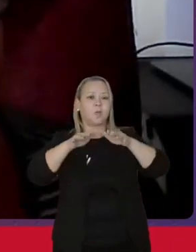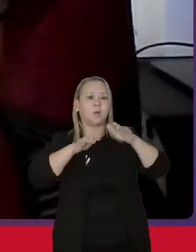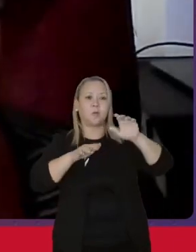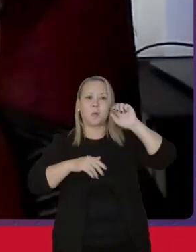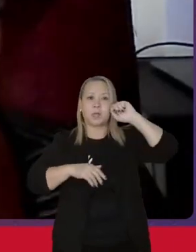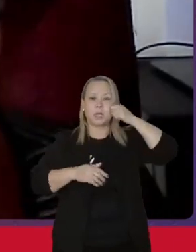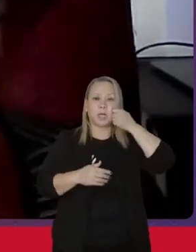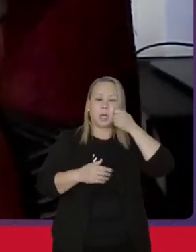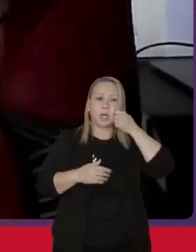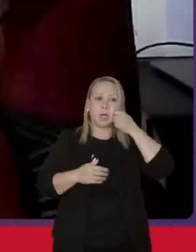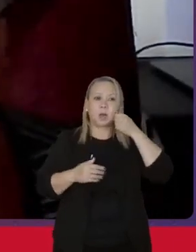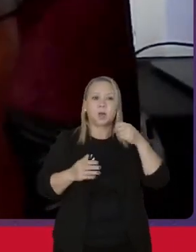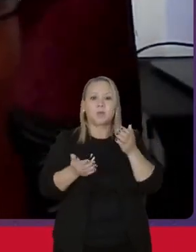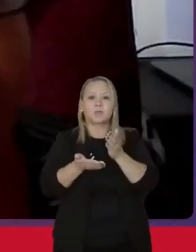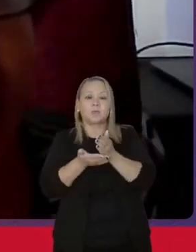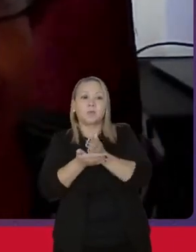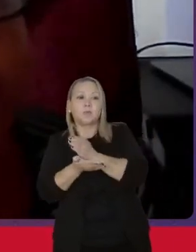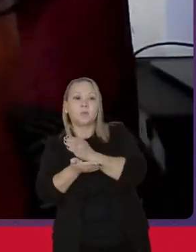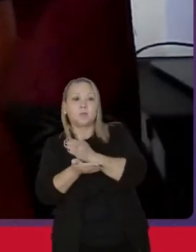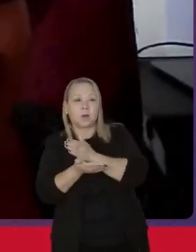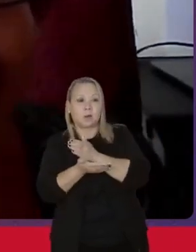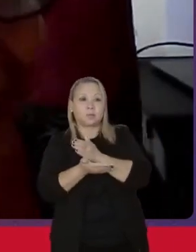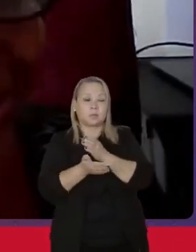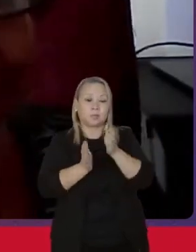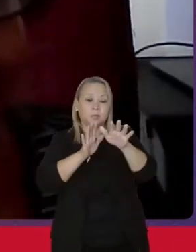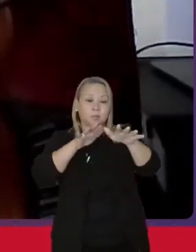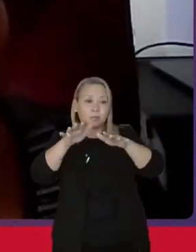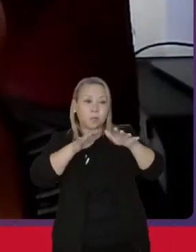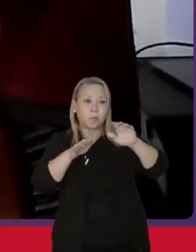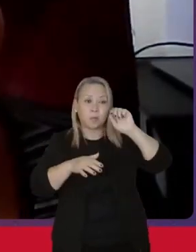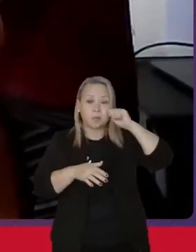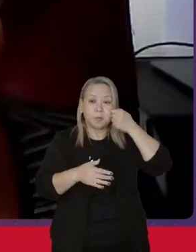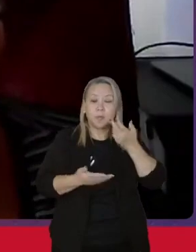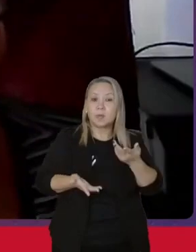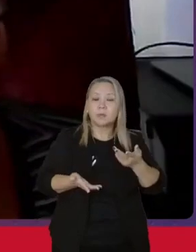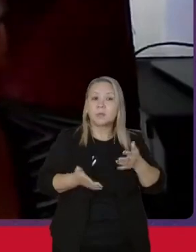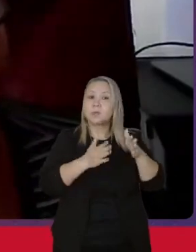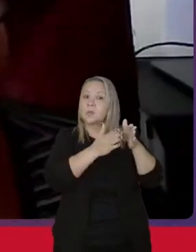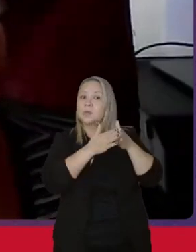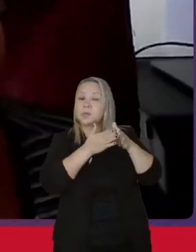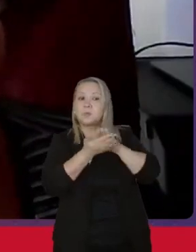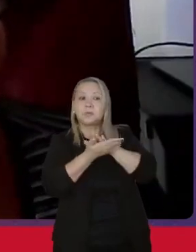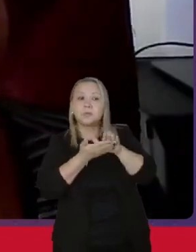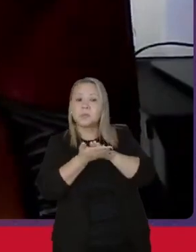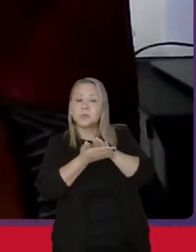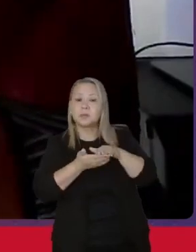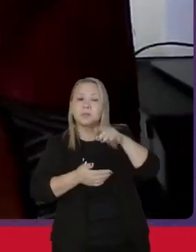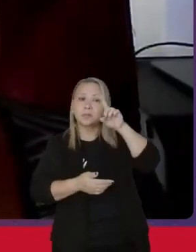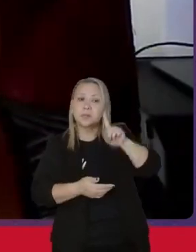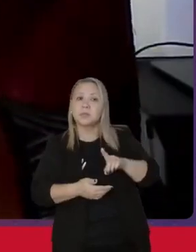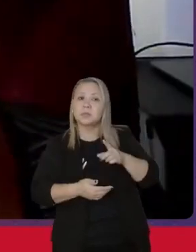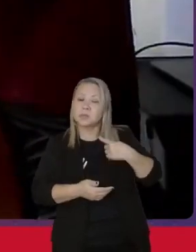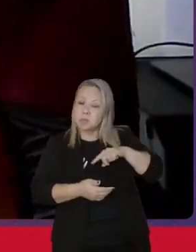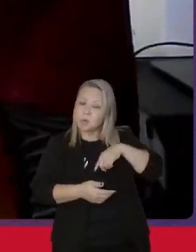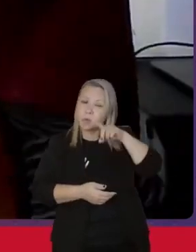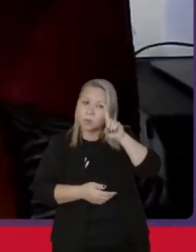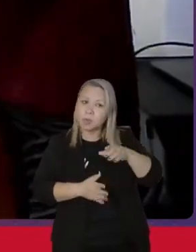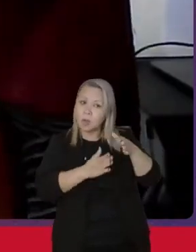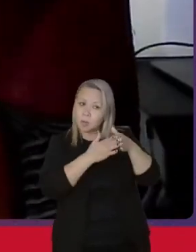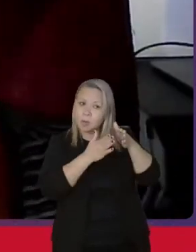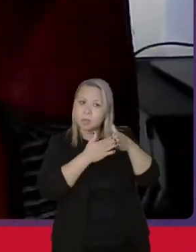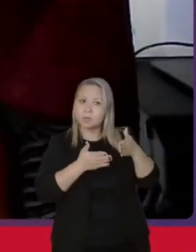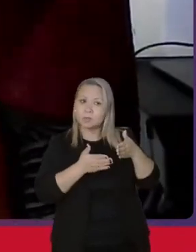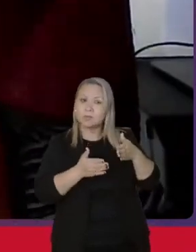parte do movimento negro, nós não demandamos nada que não seja o nosso direito. Então, ações